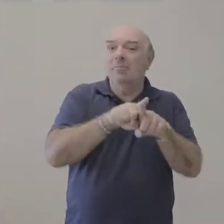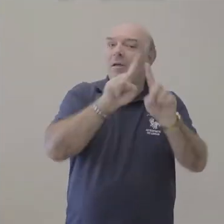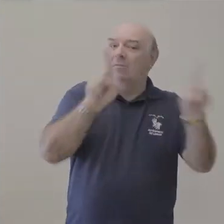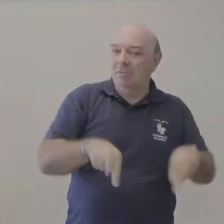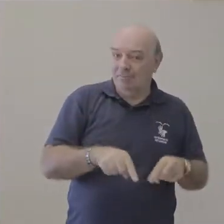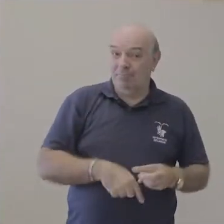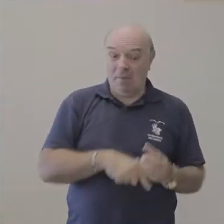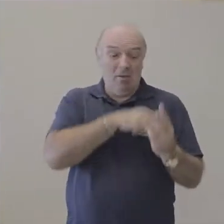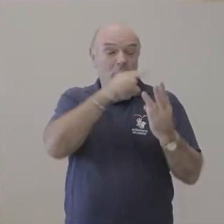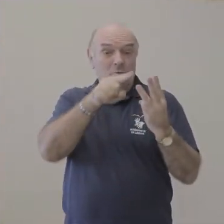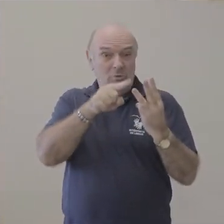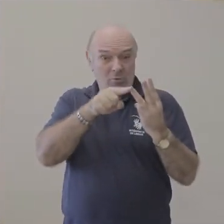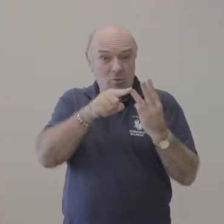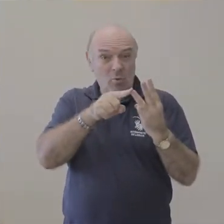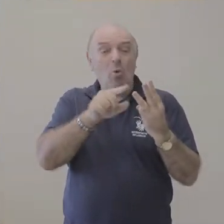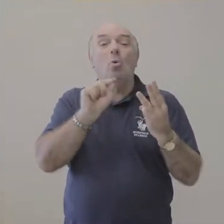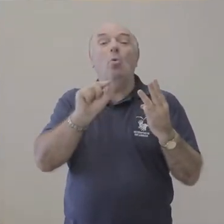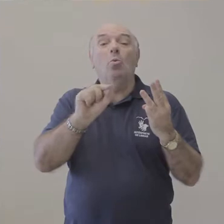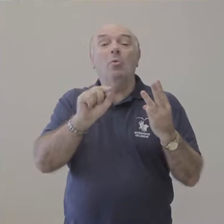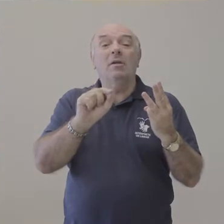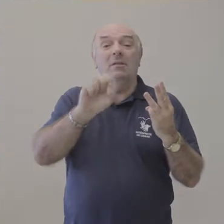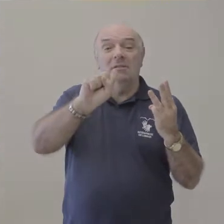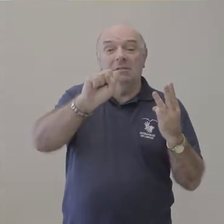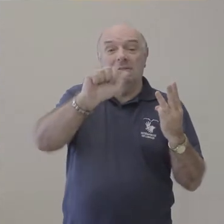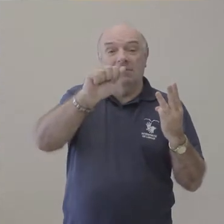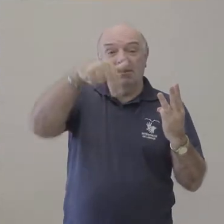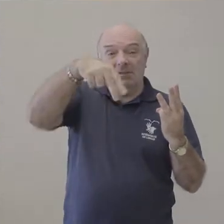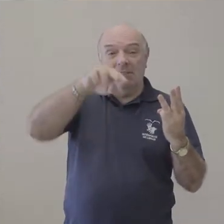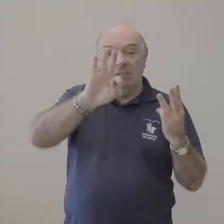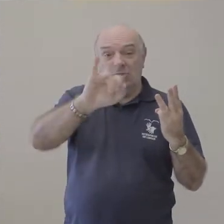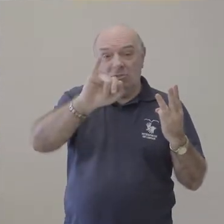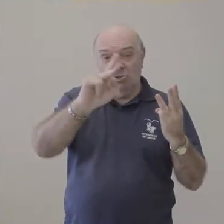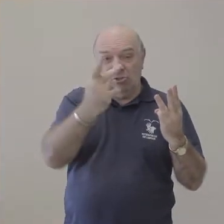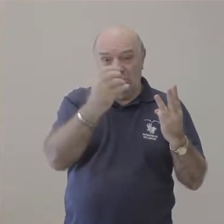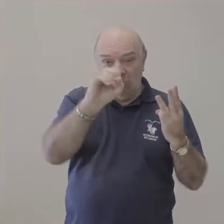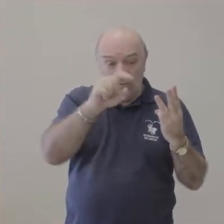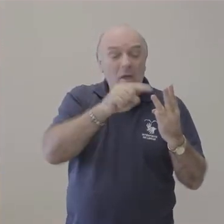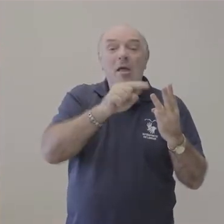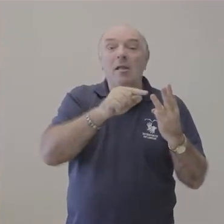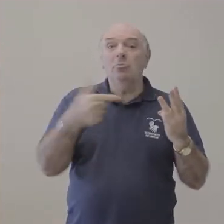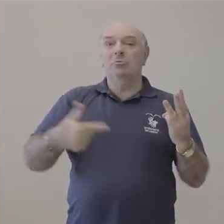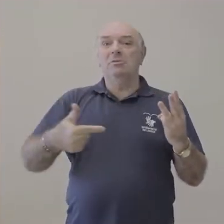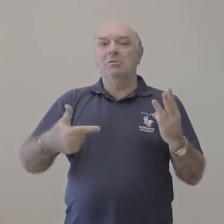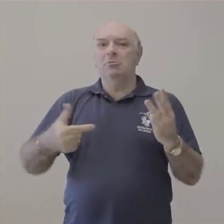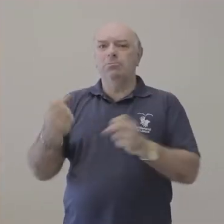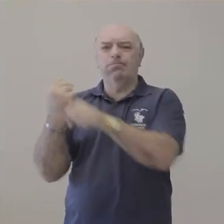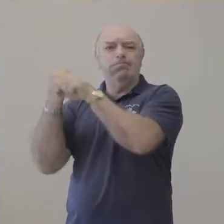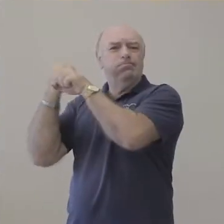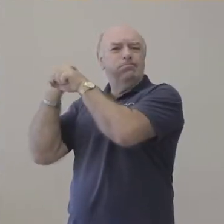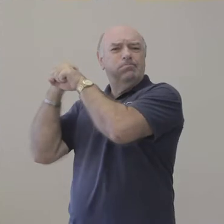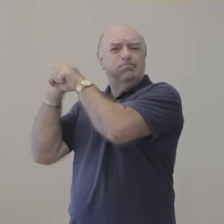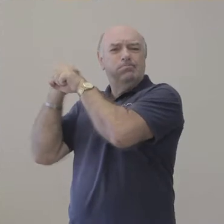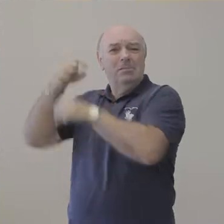Santinho Ferreira é o segundo servidor mais antigo da Universidade, mas sua relação com a UFIS começou